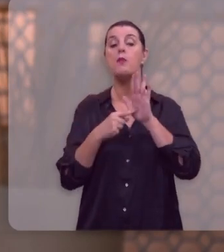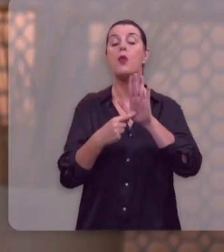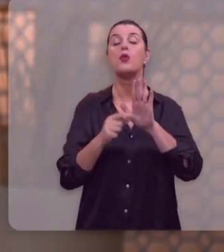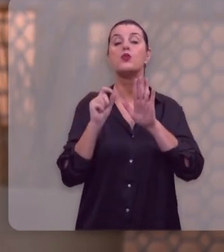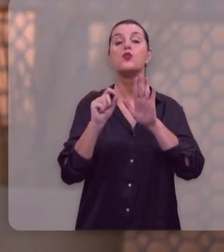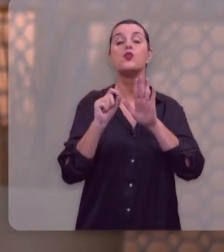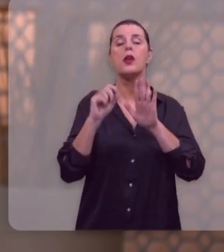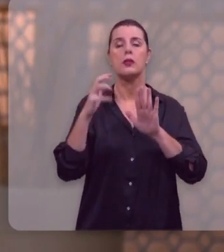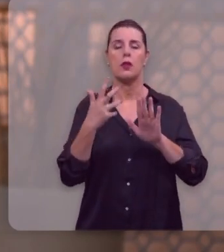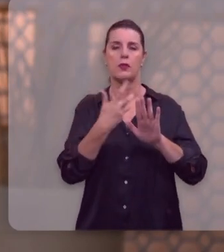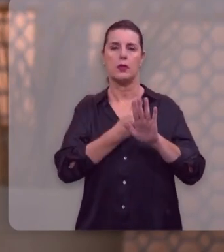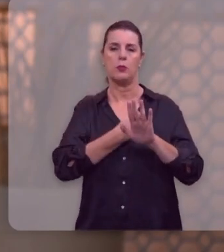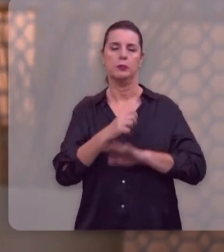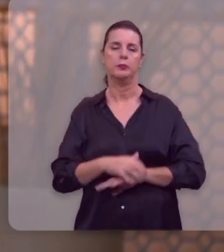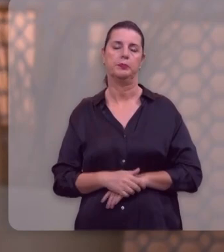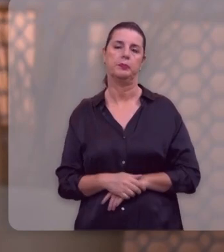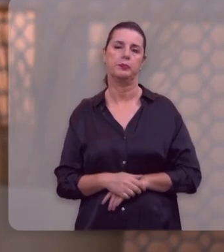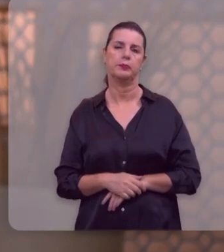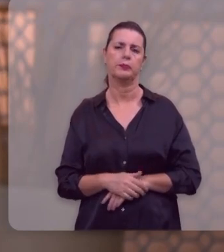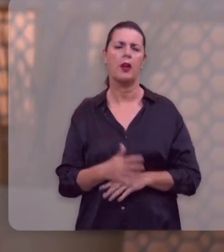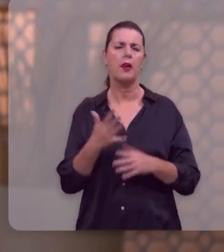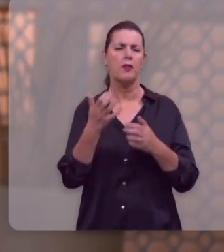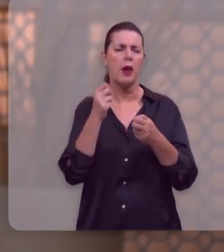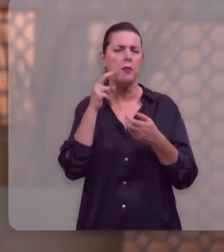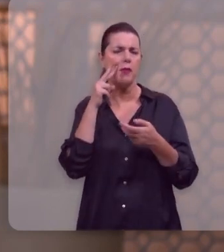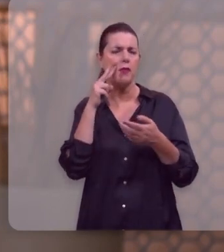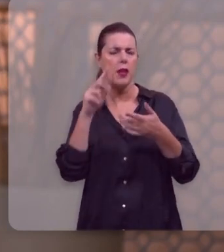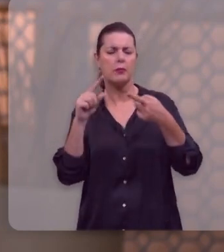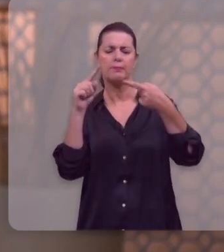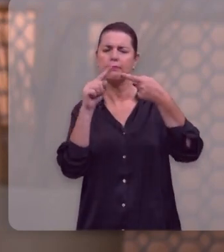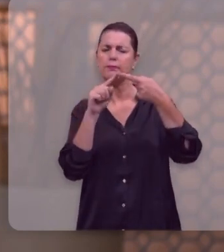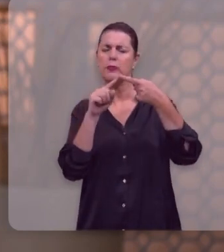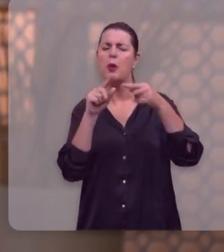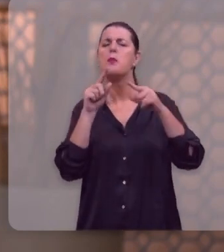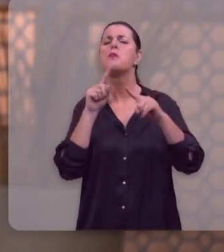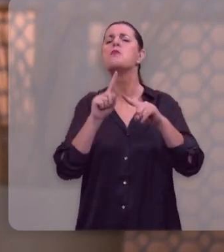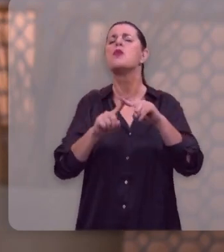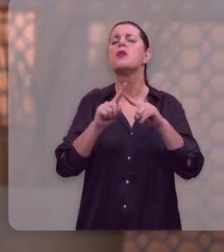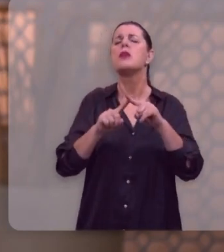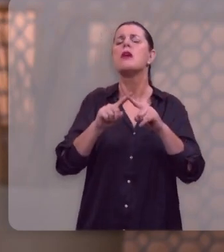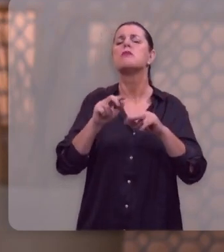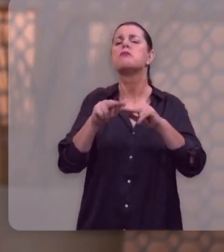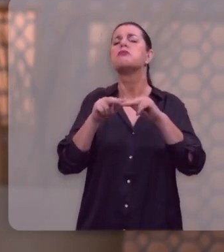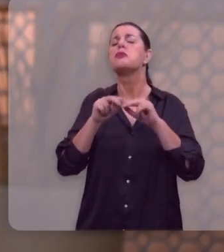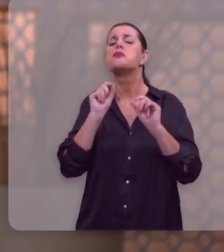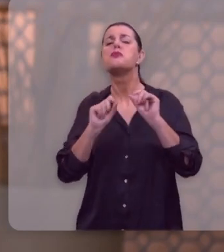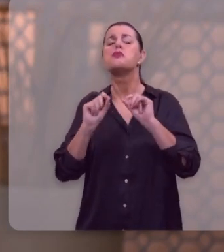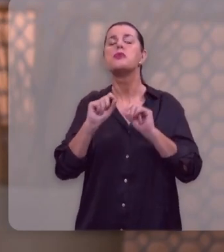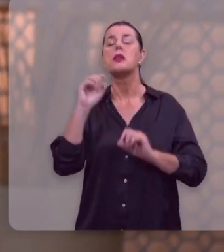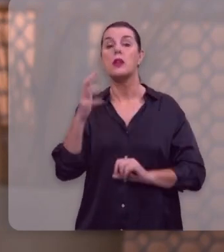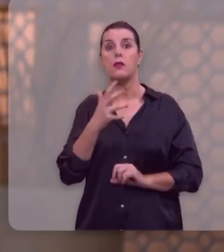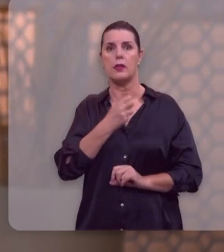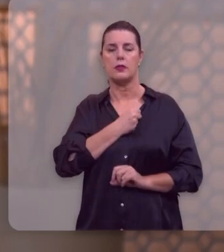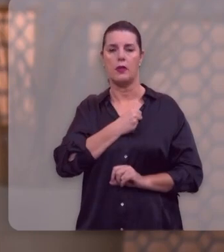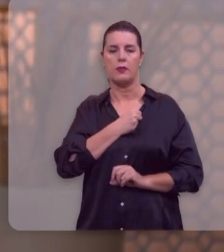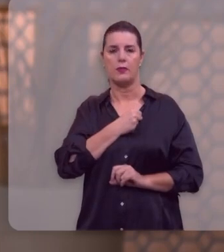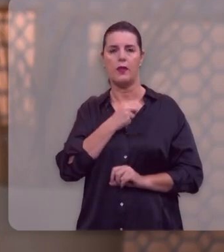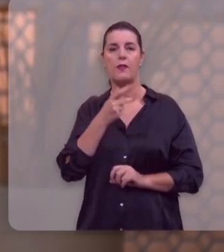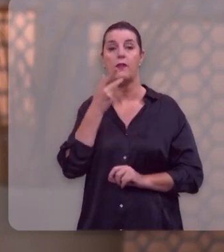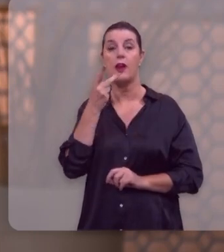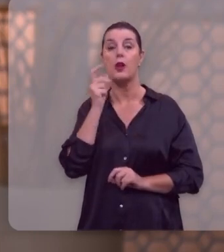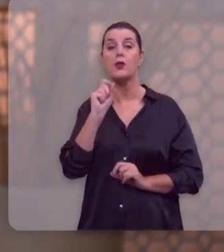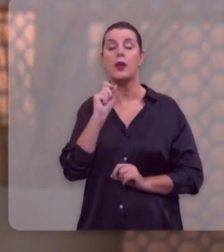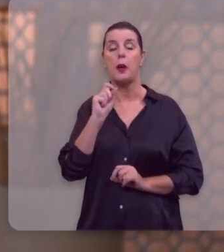da salvação. Vamos ver em primeiro lugar qual é a causa desta salvação. E Paulo diz assim, pela graça